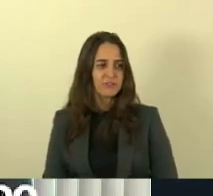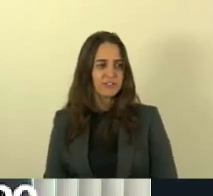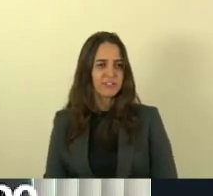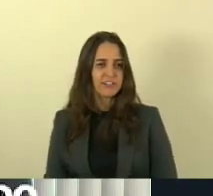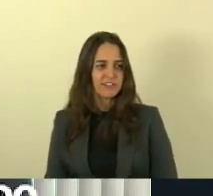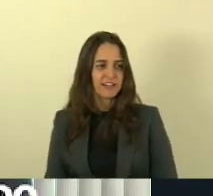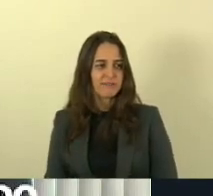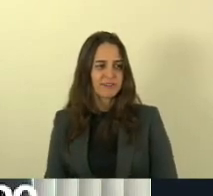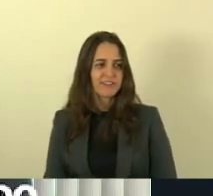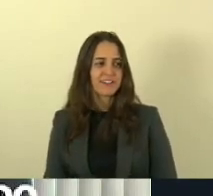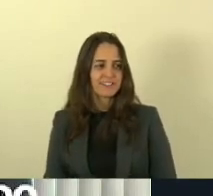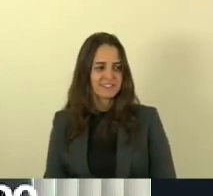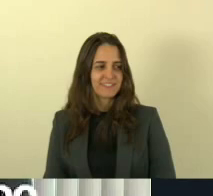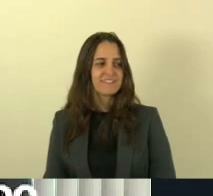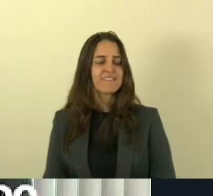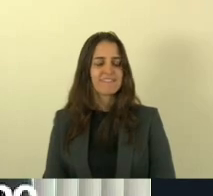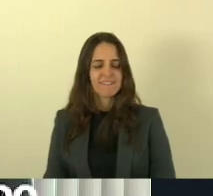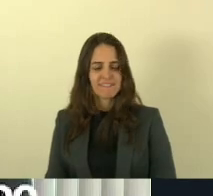aí?